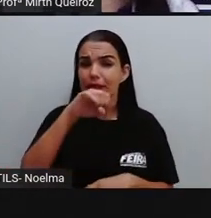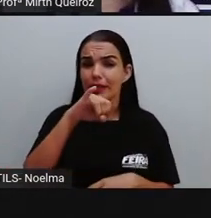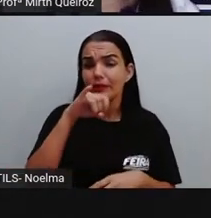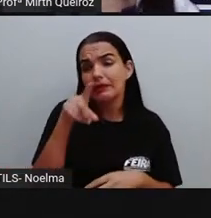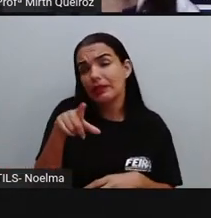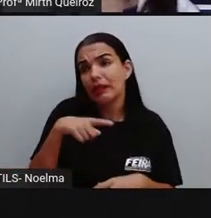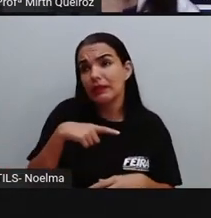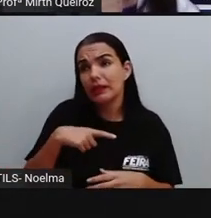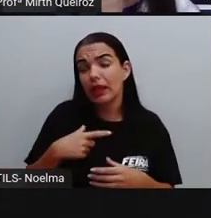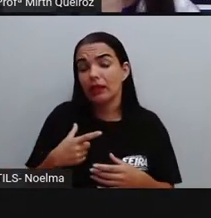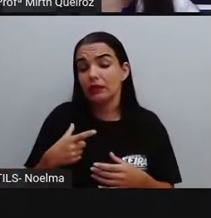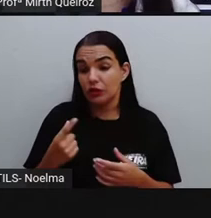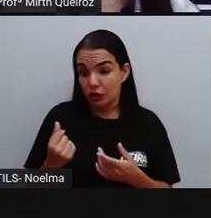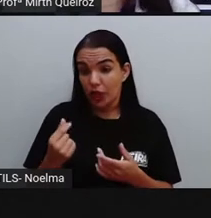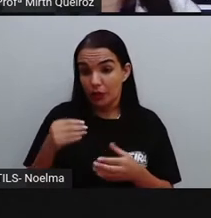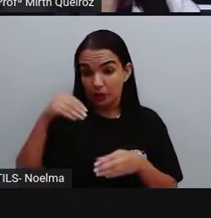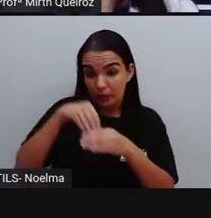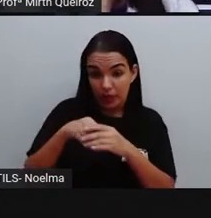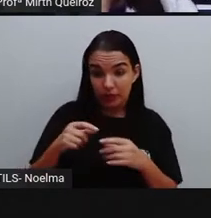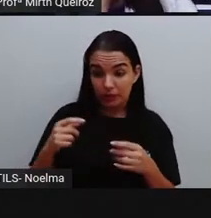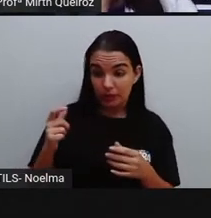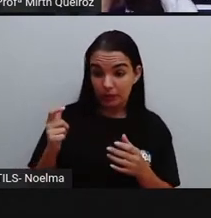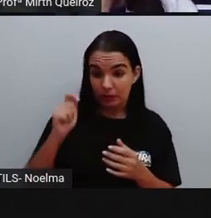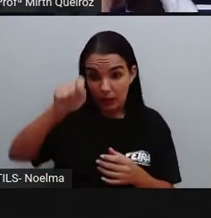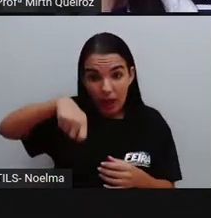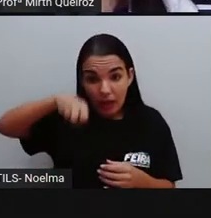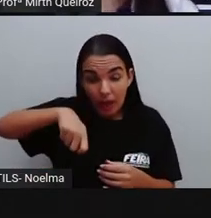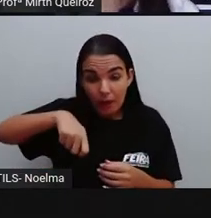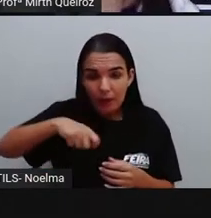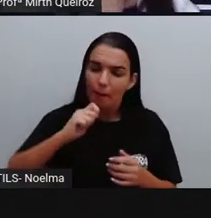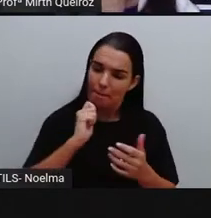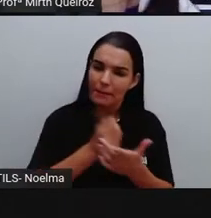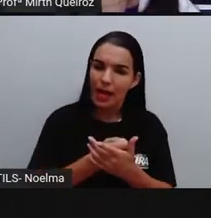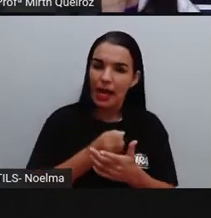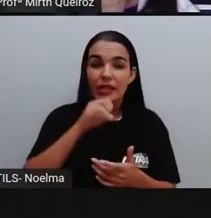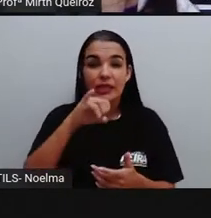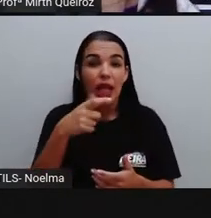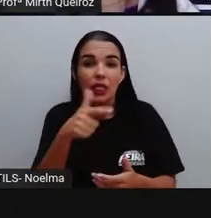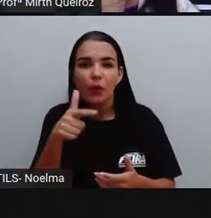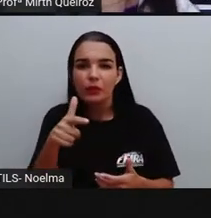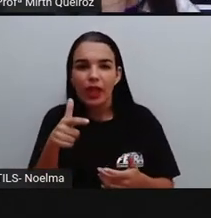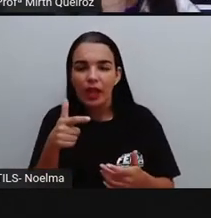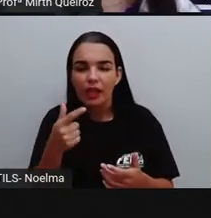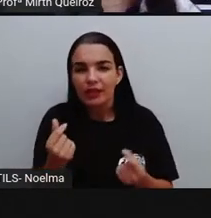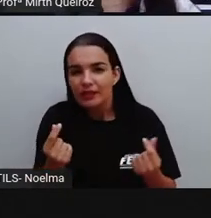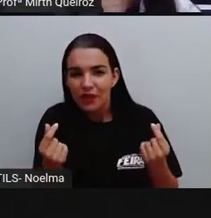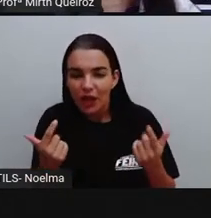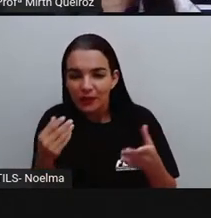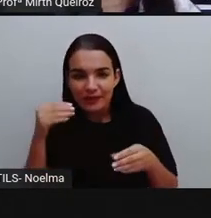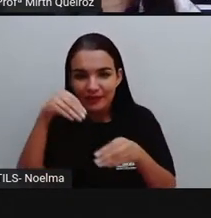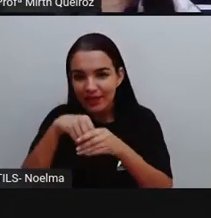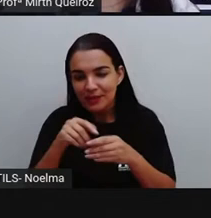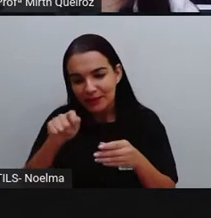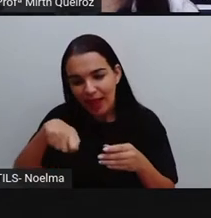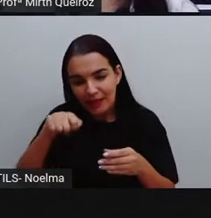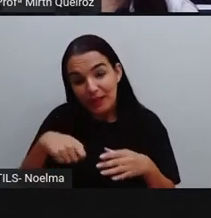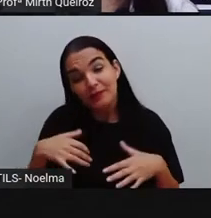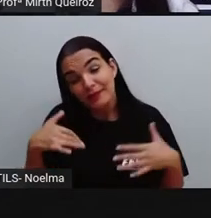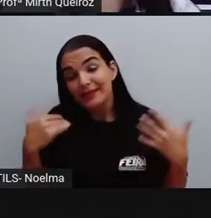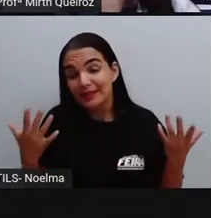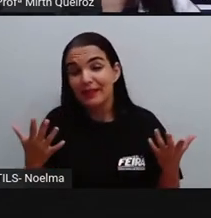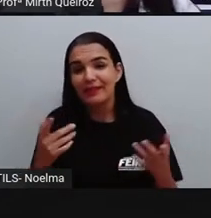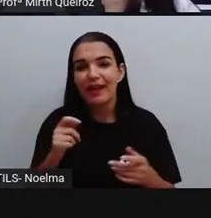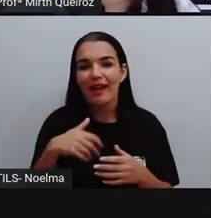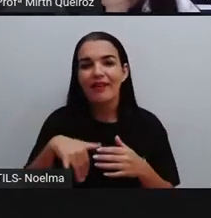crédito, você consegue fazer o pagamento. Se você não tiver crédito, a maquininha, ela vai dizer,